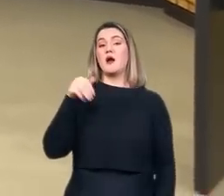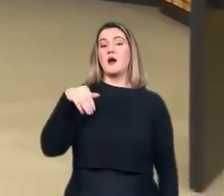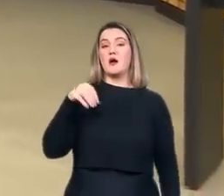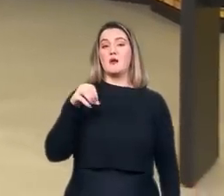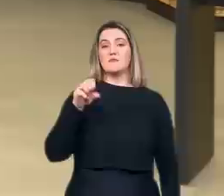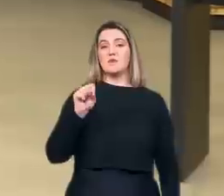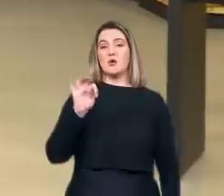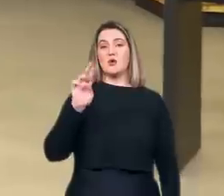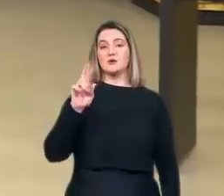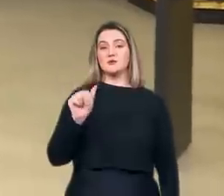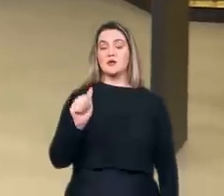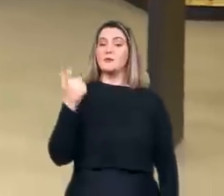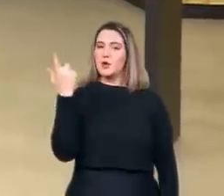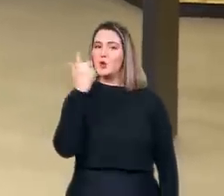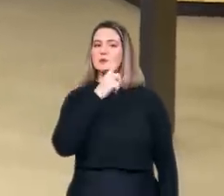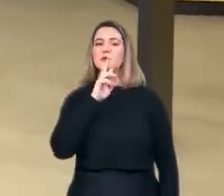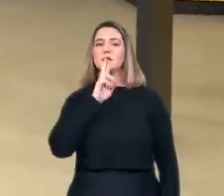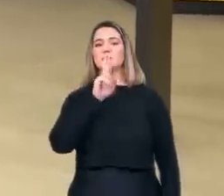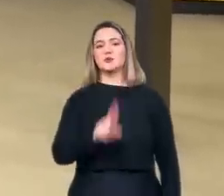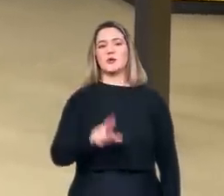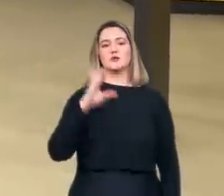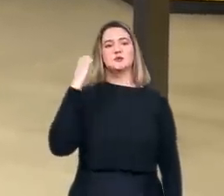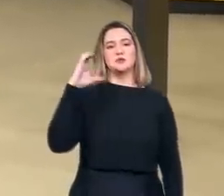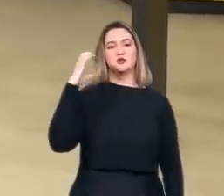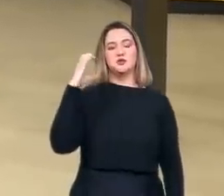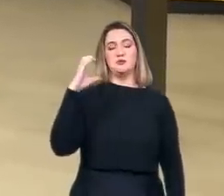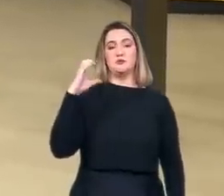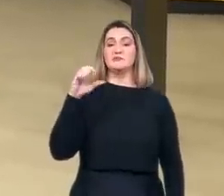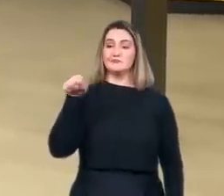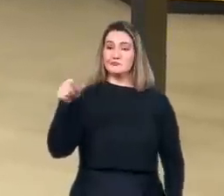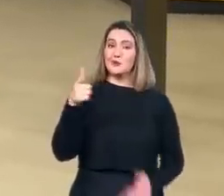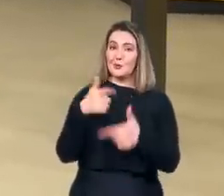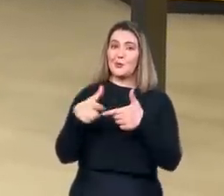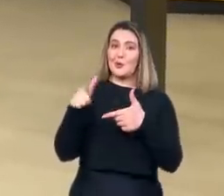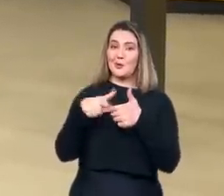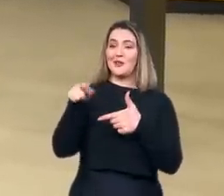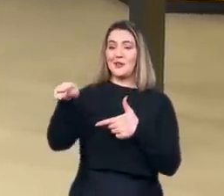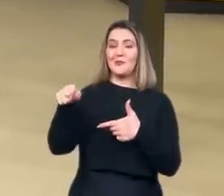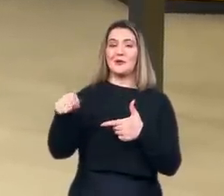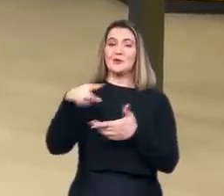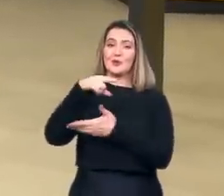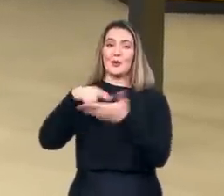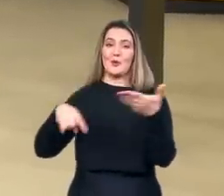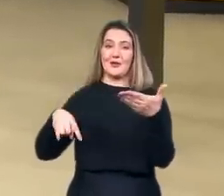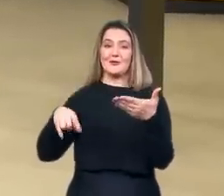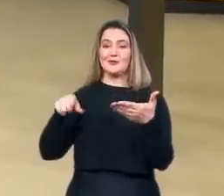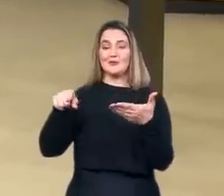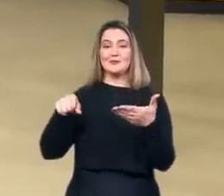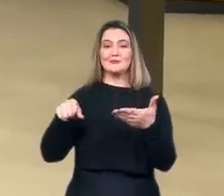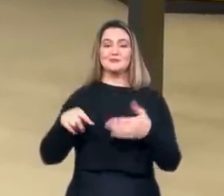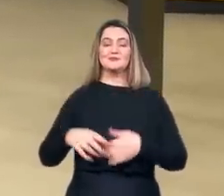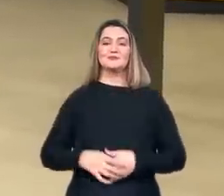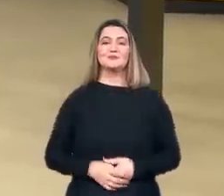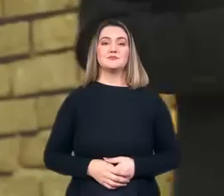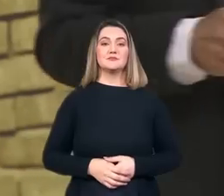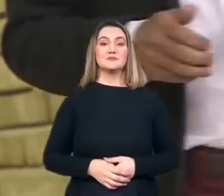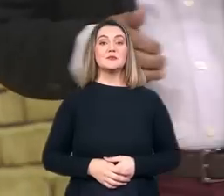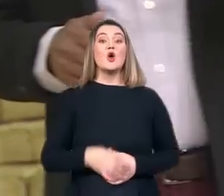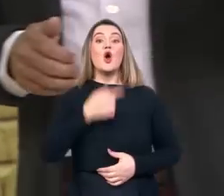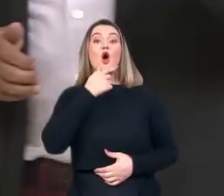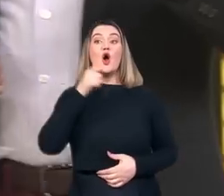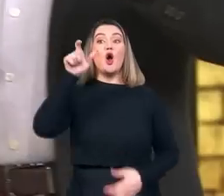amostra que valha para um resultado de fato científico. Esse foi um grande problema daquele dossiê encomendado pelo Papa.